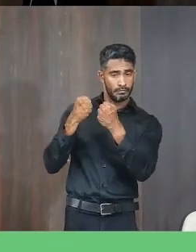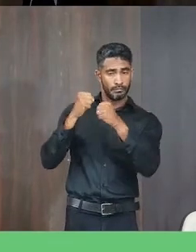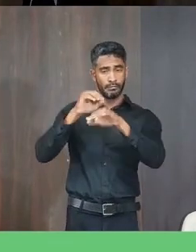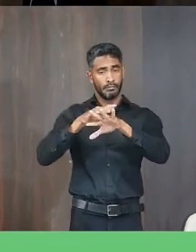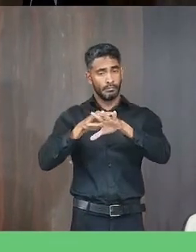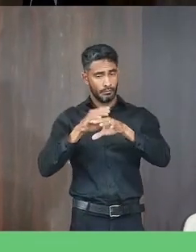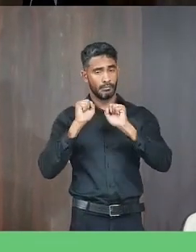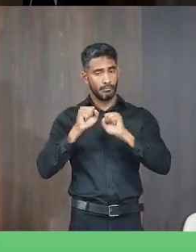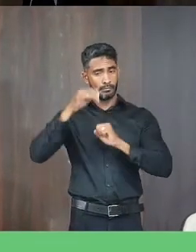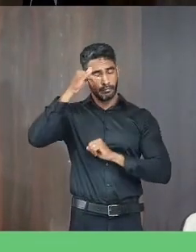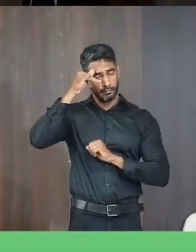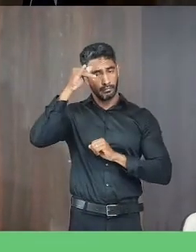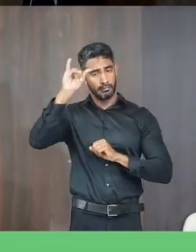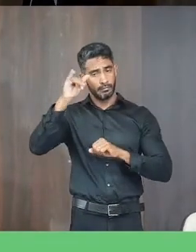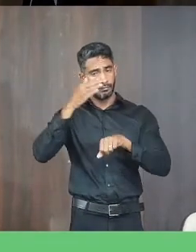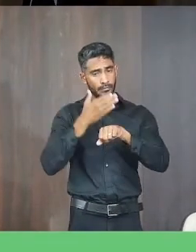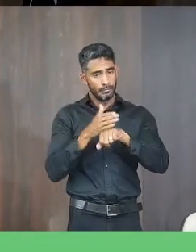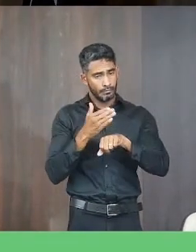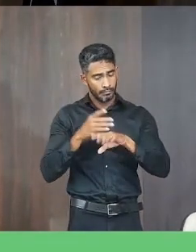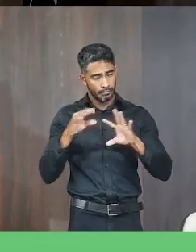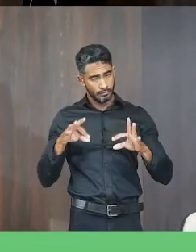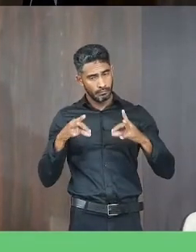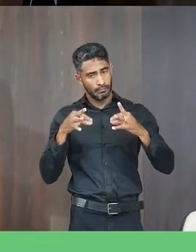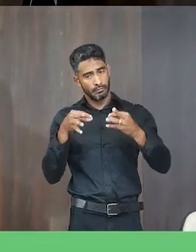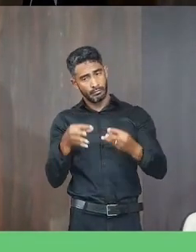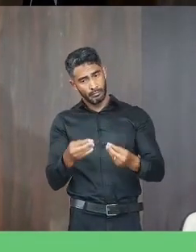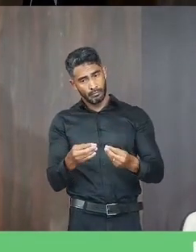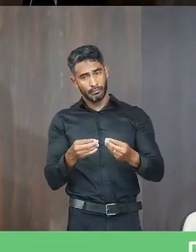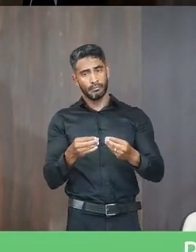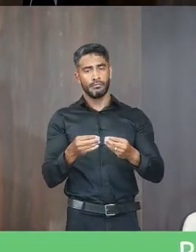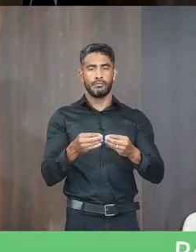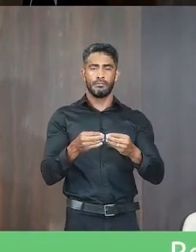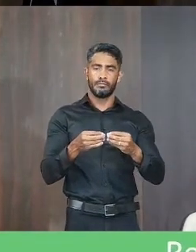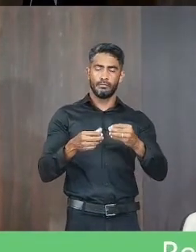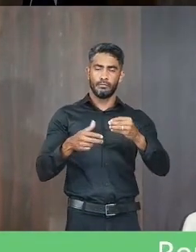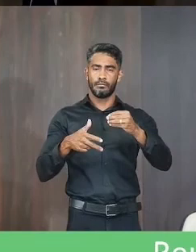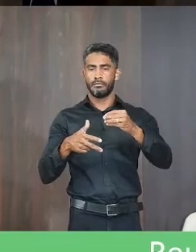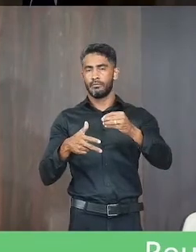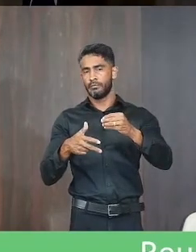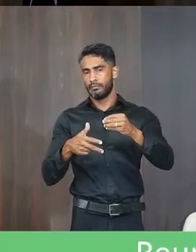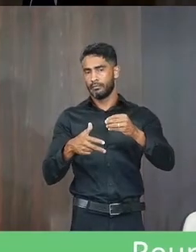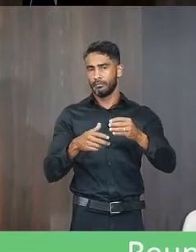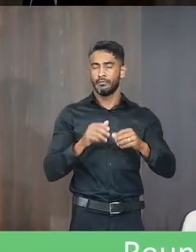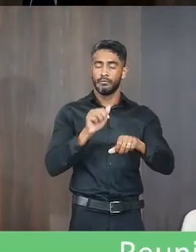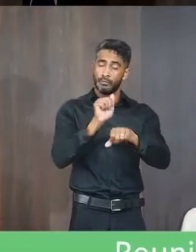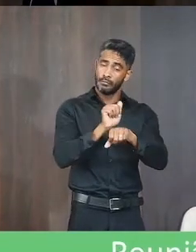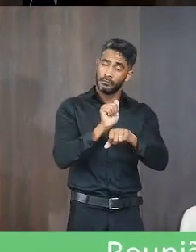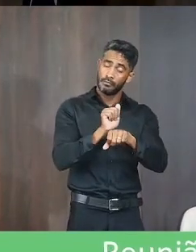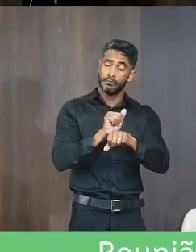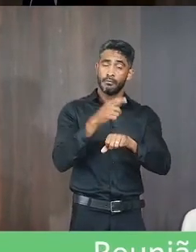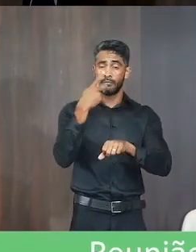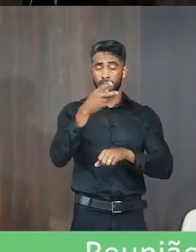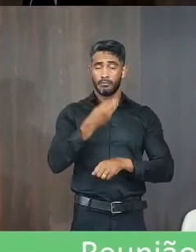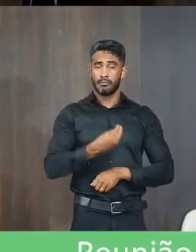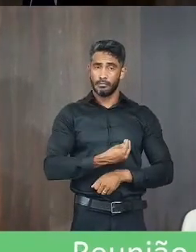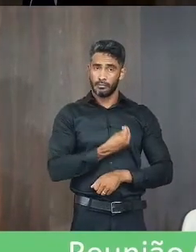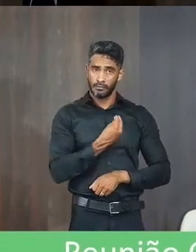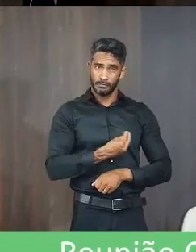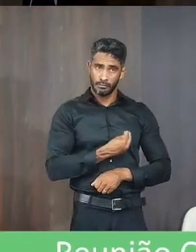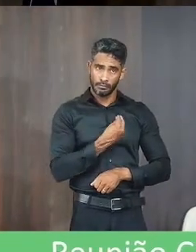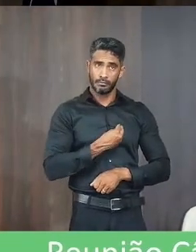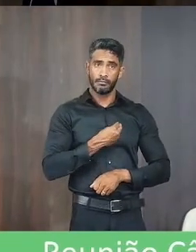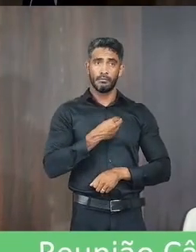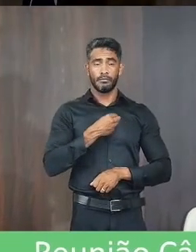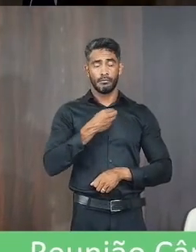podem ser evitadas, com a participação de todos, poder público e sociedade. Aguardamos vossa presença e, renovando o